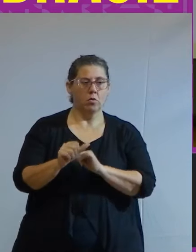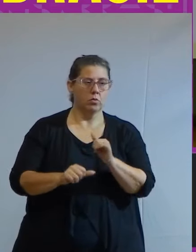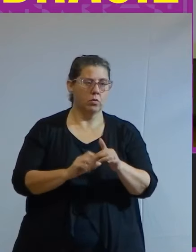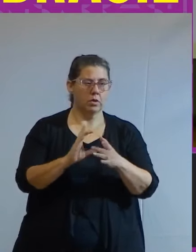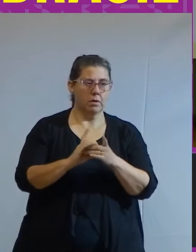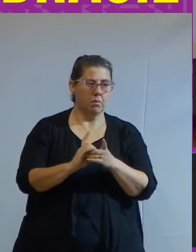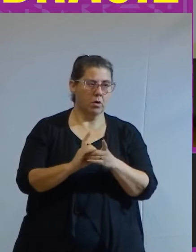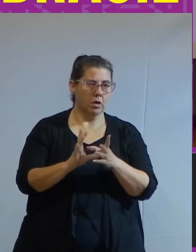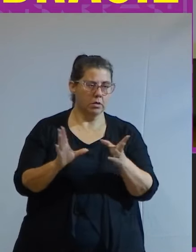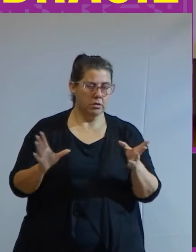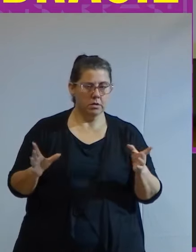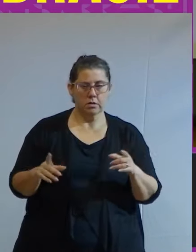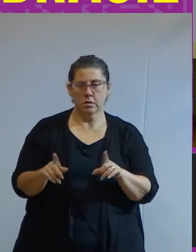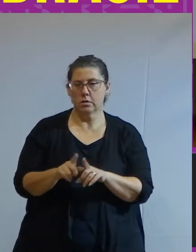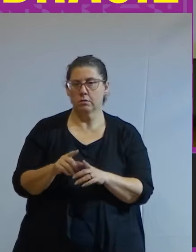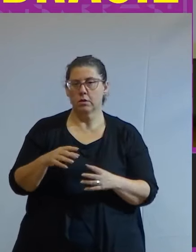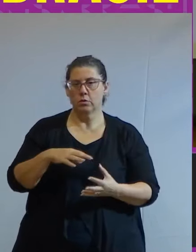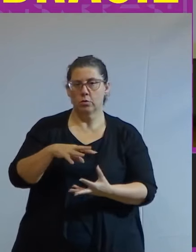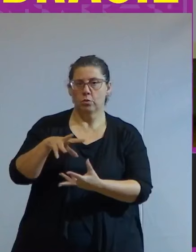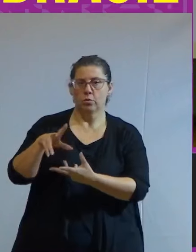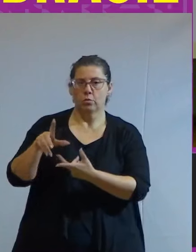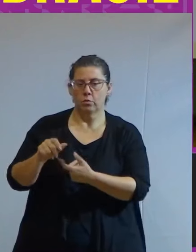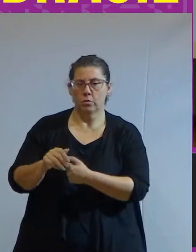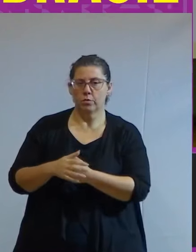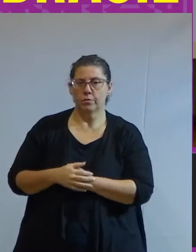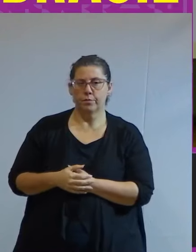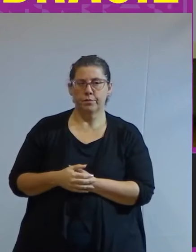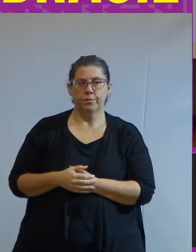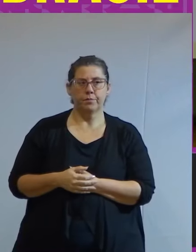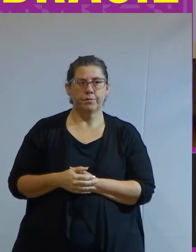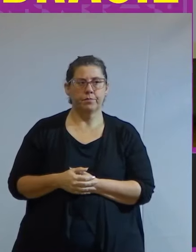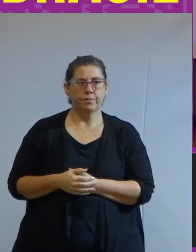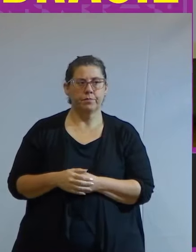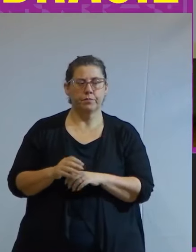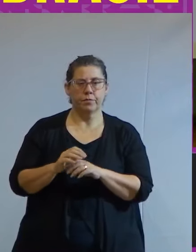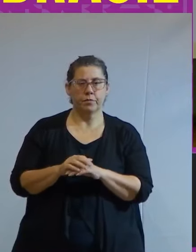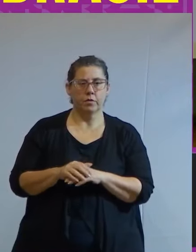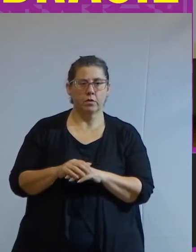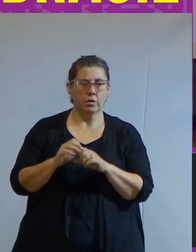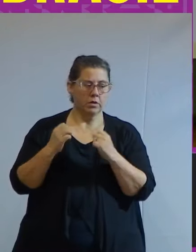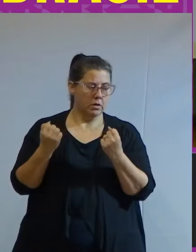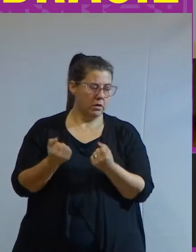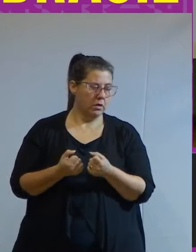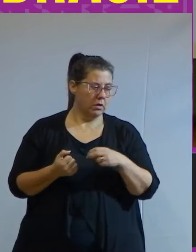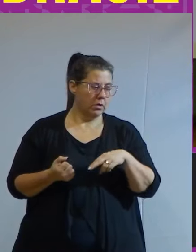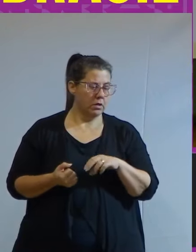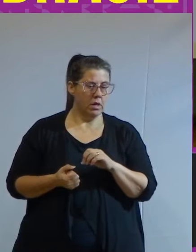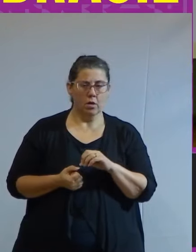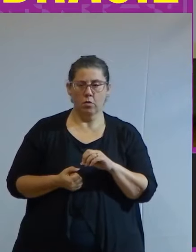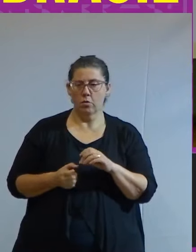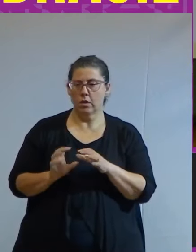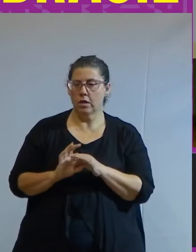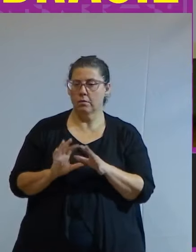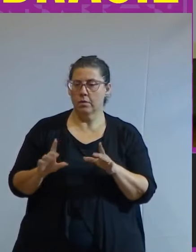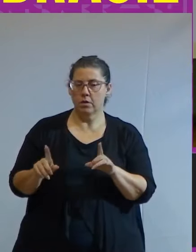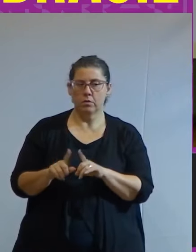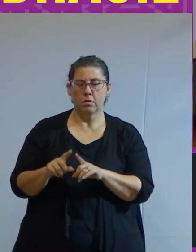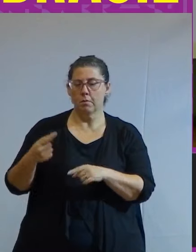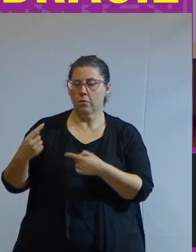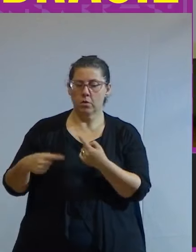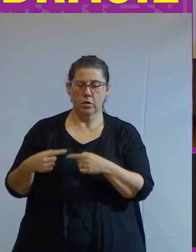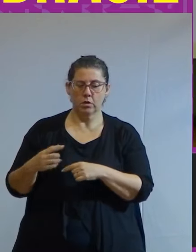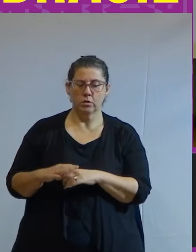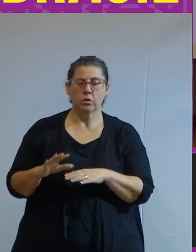acontece no mundo com a ascensão do neoliberalismo em termos políticos qual é